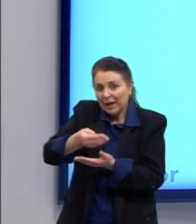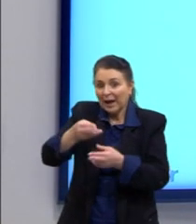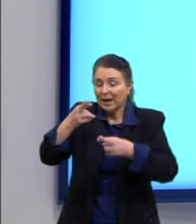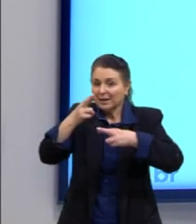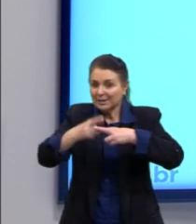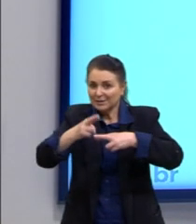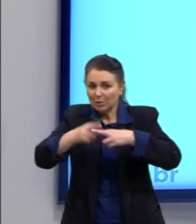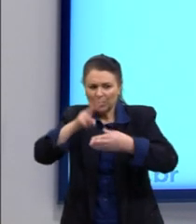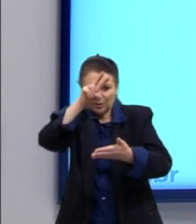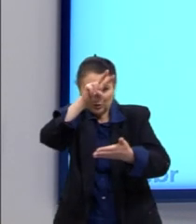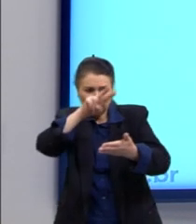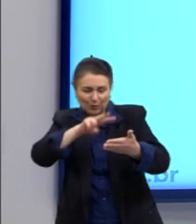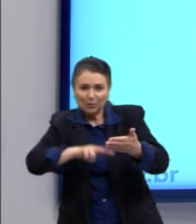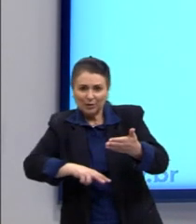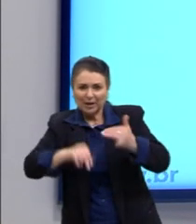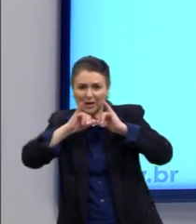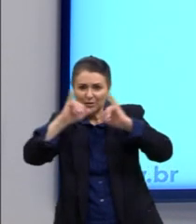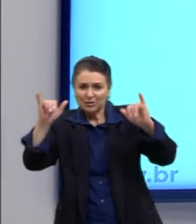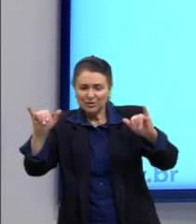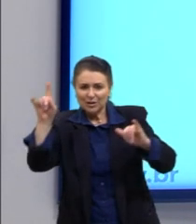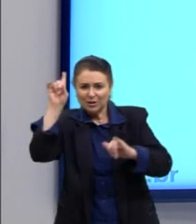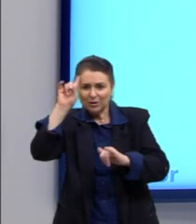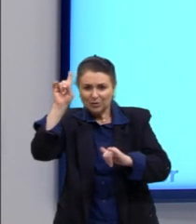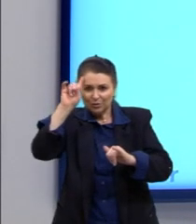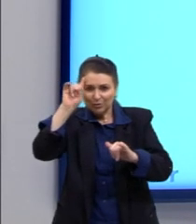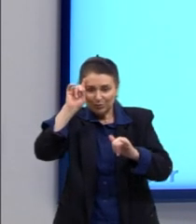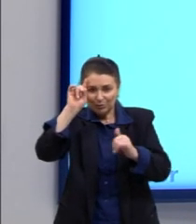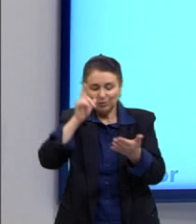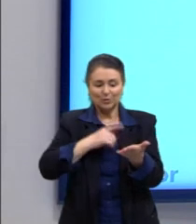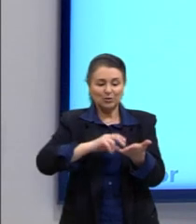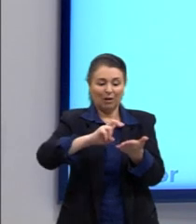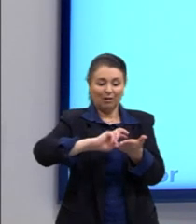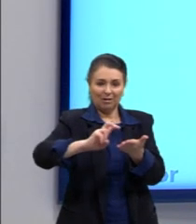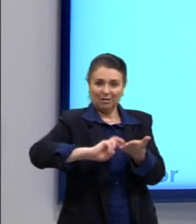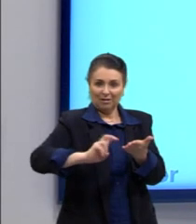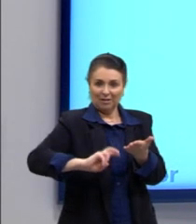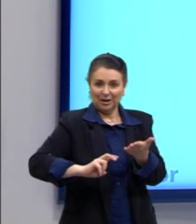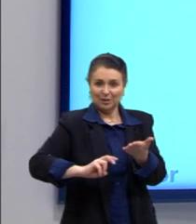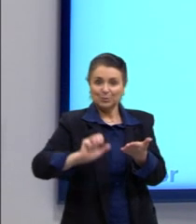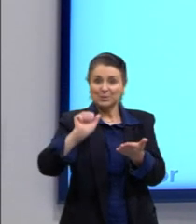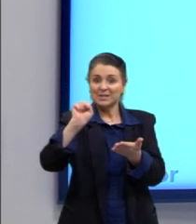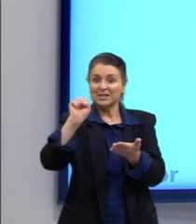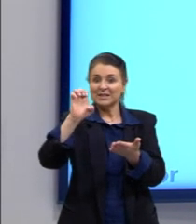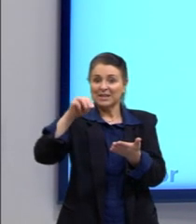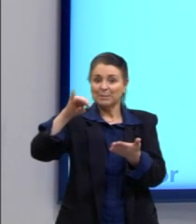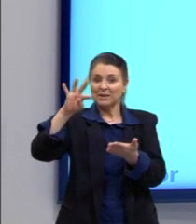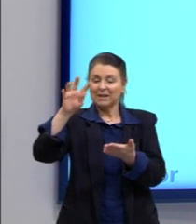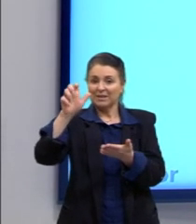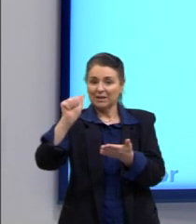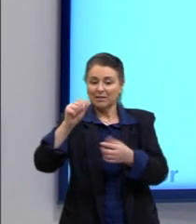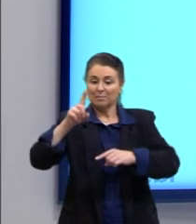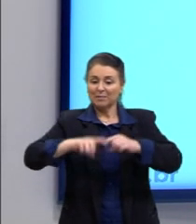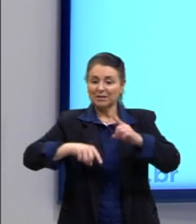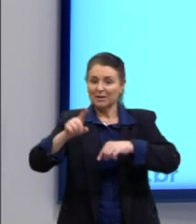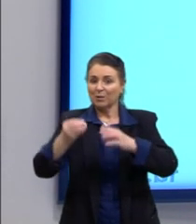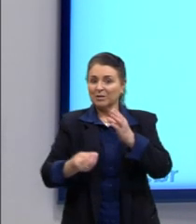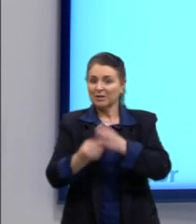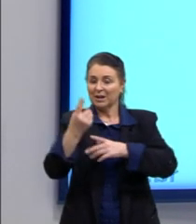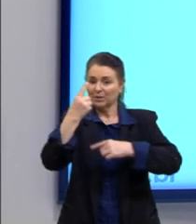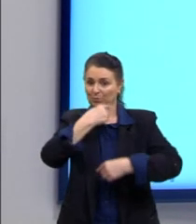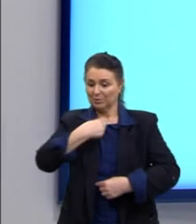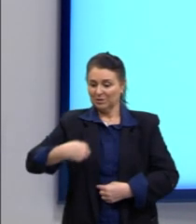Lê notícias do dia impresso em caracteres inventados pelos antigos semitas, em material inventado na China e por um